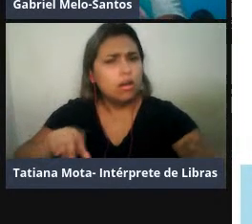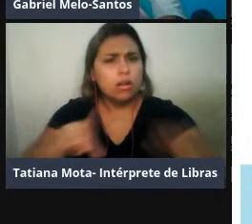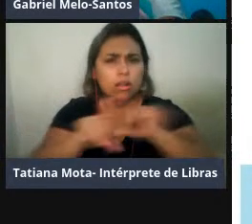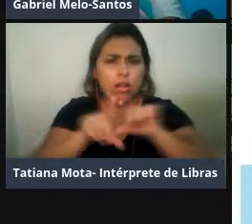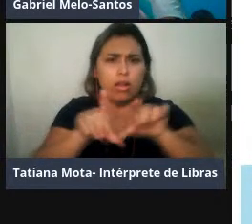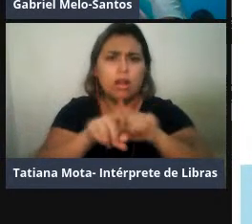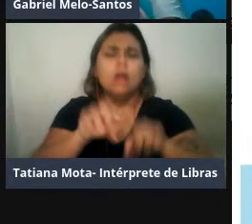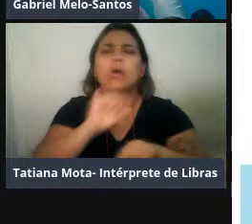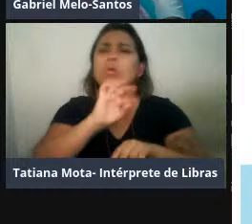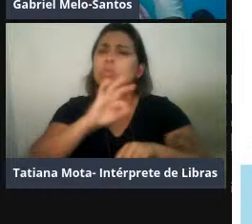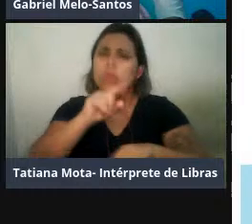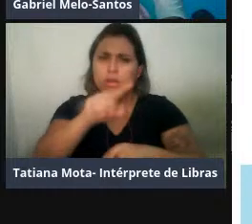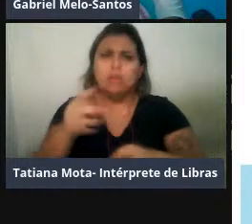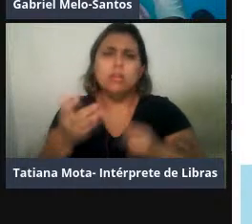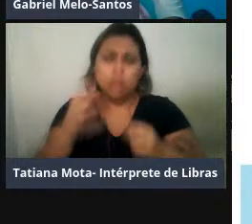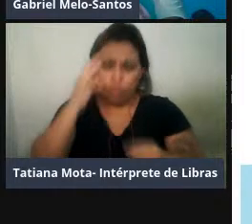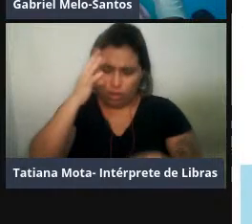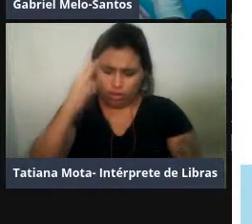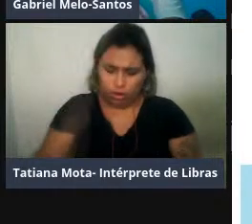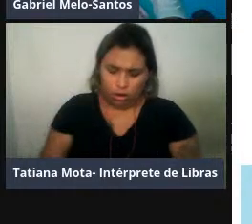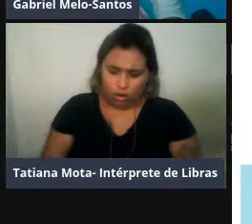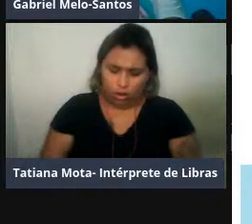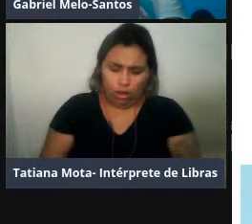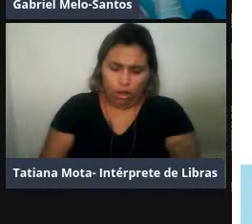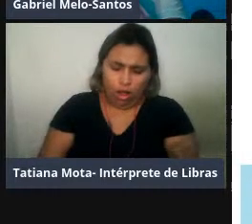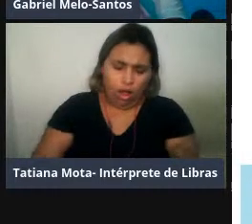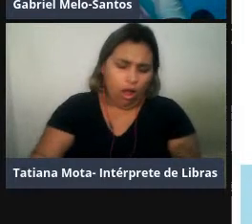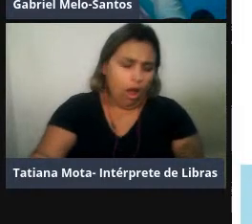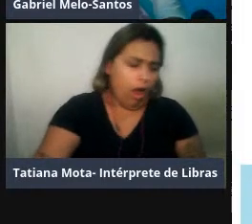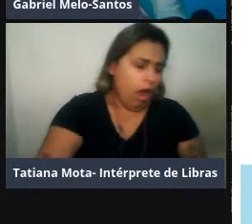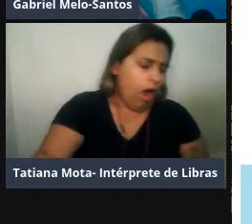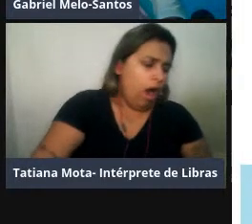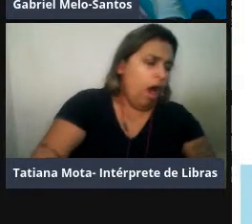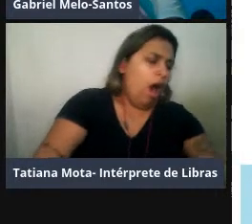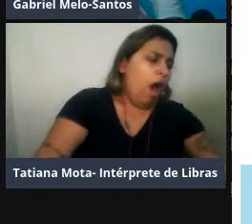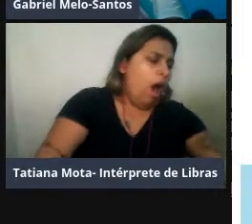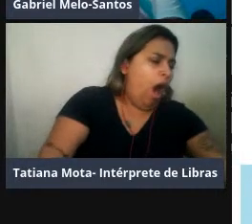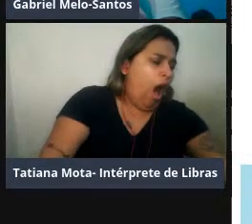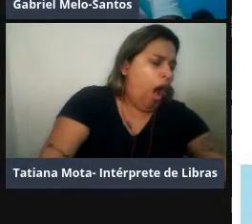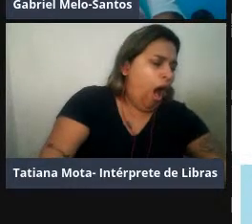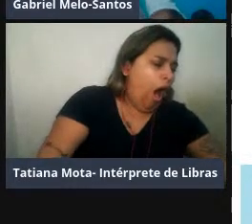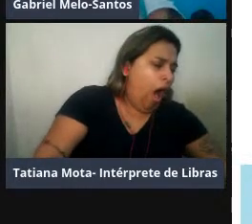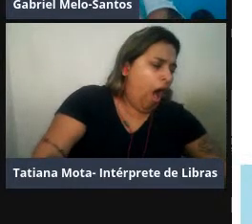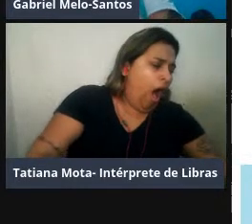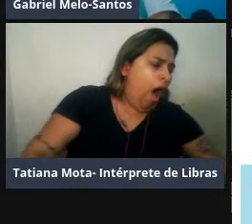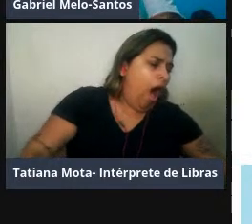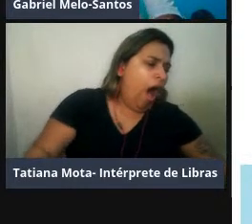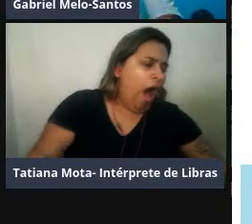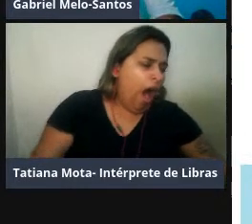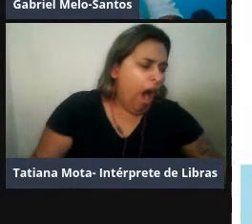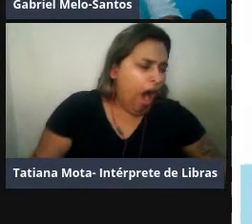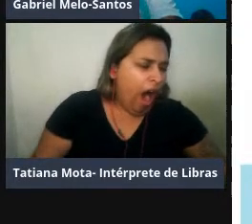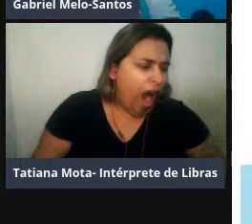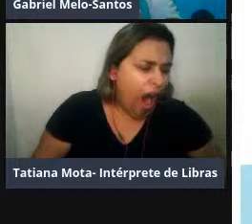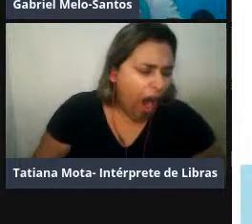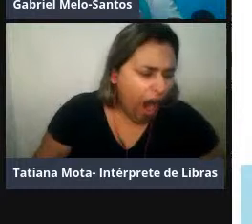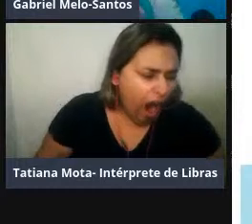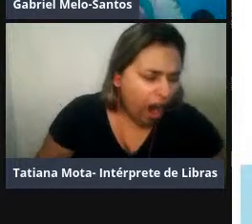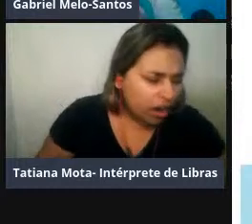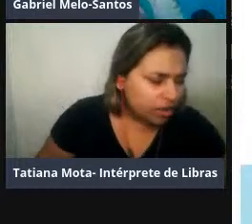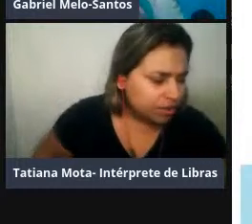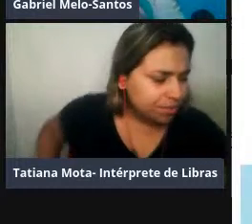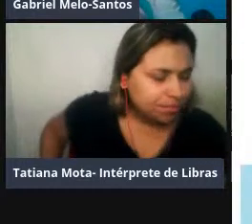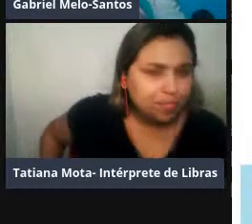vocês imaginarem. e para fazer doações, também está aqui a conta do Danilo, que a gente está recebendo por lá,